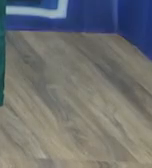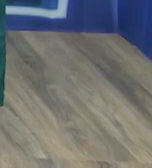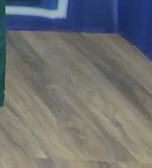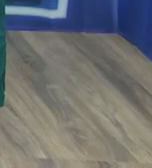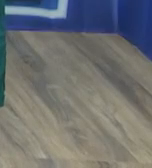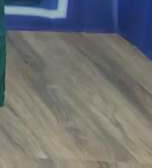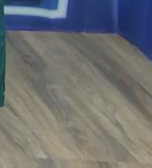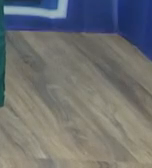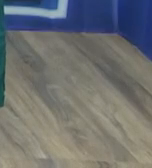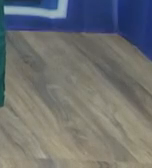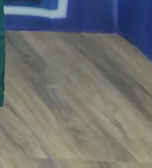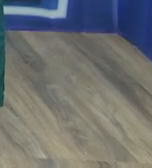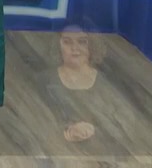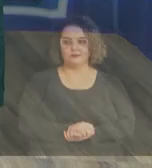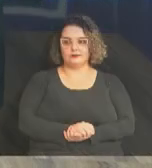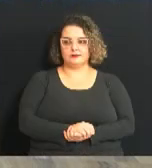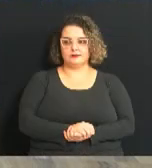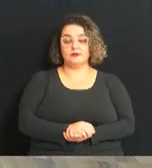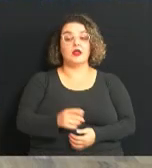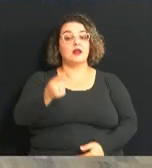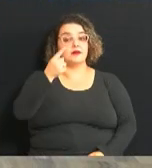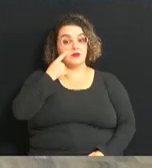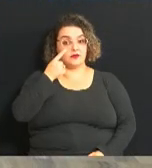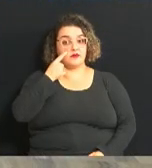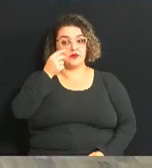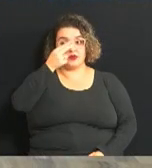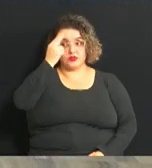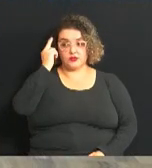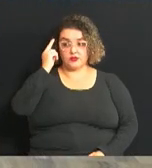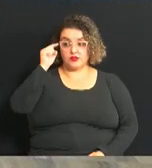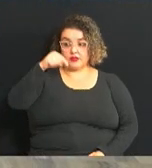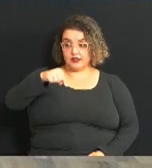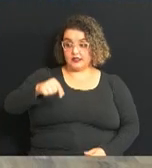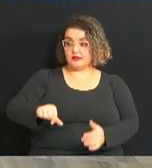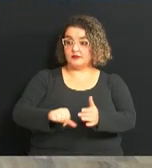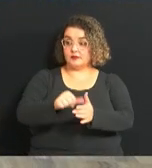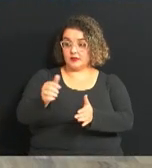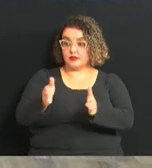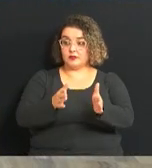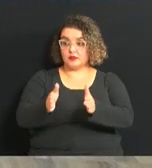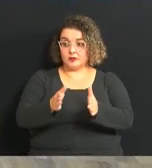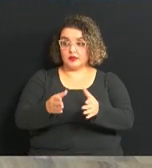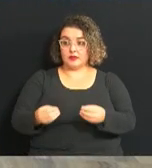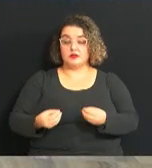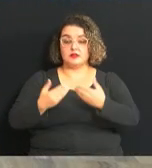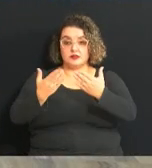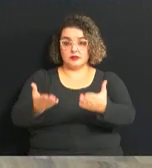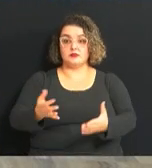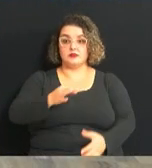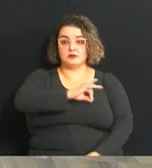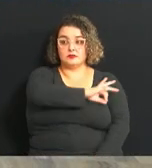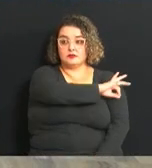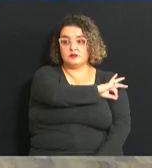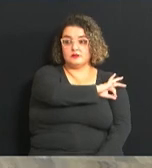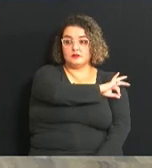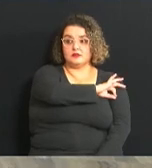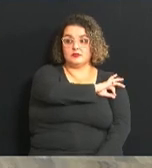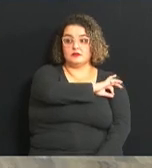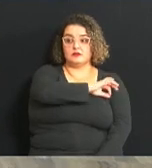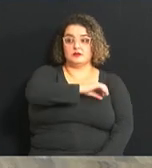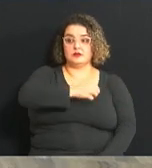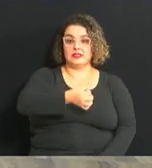E olha só, Gabriel só nesse primeiro lote que a gente enviou para a prefeitura foram quase